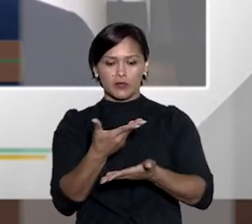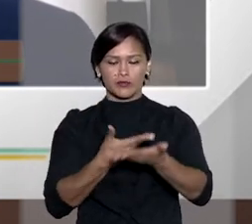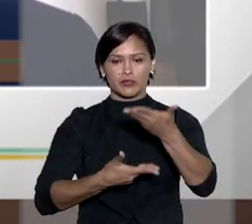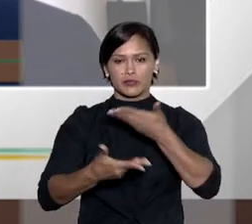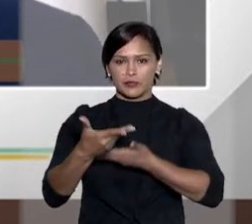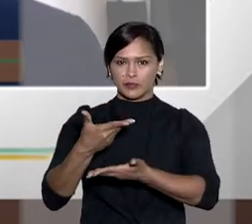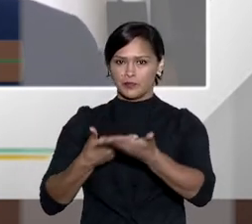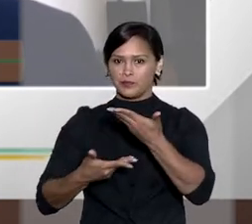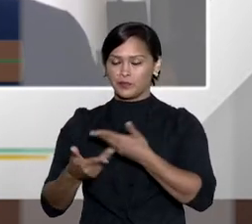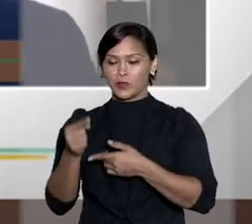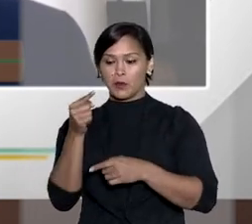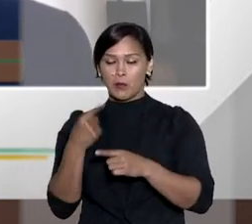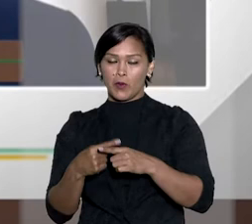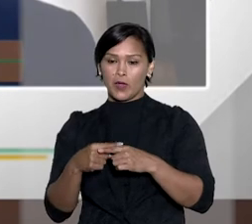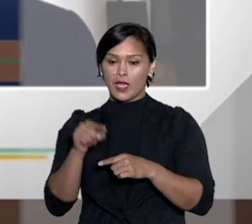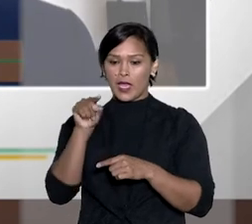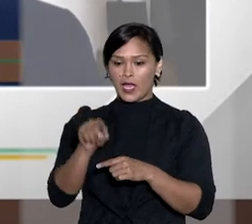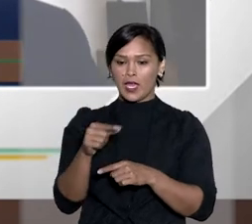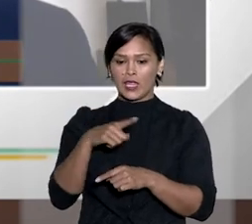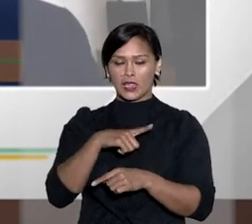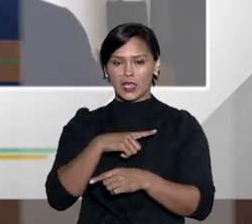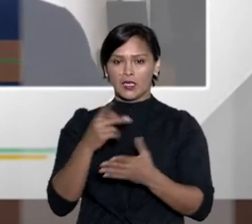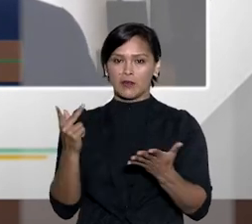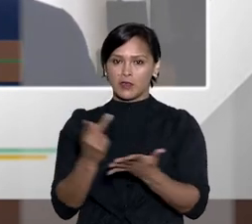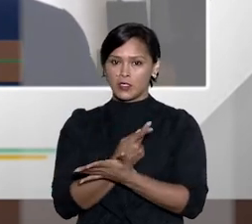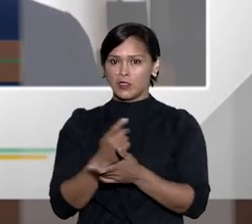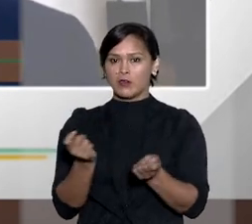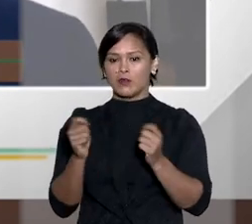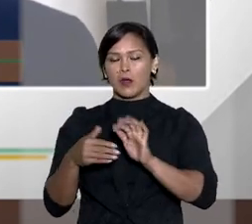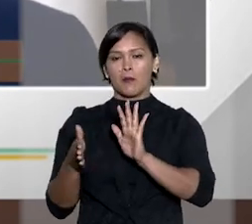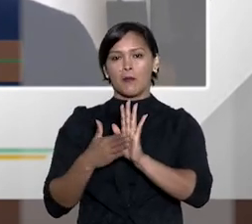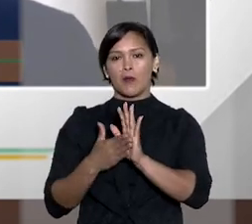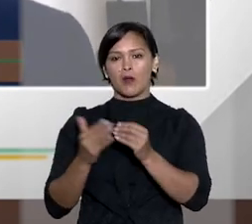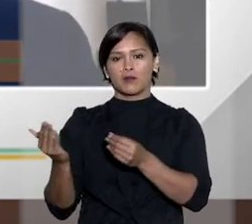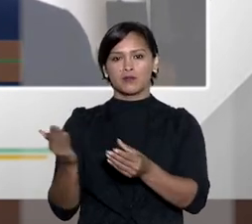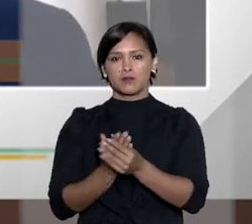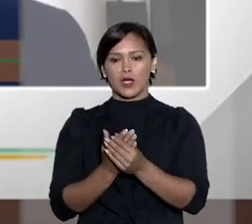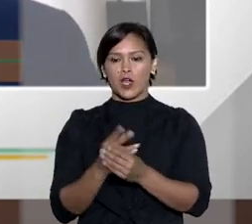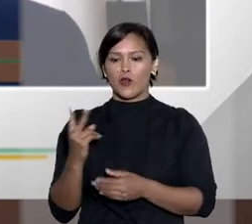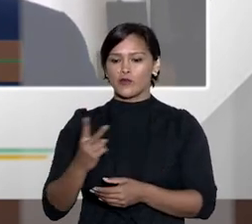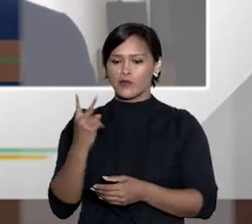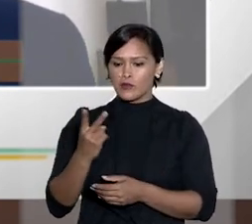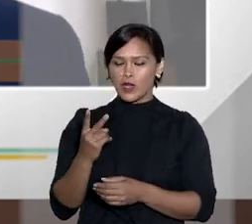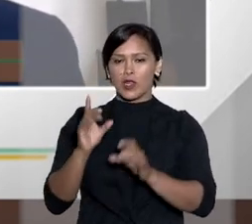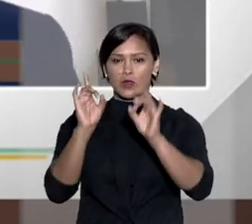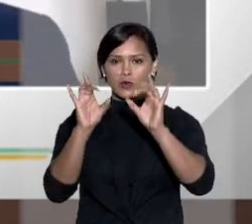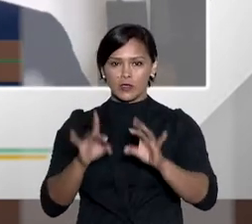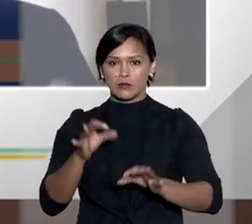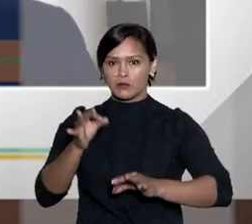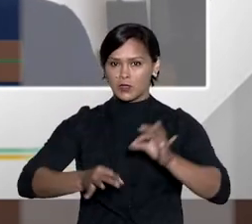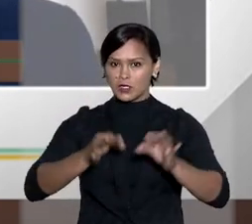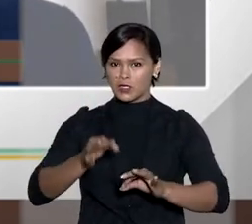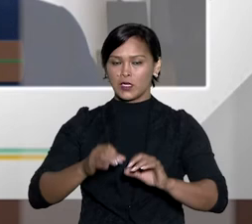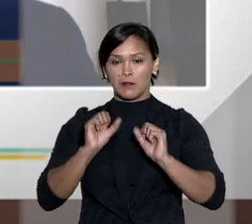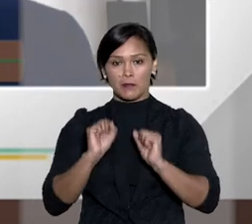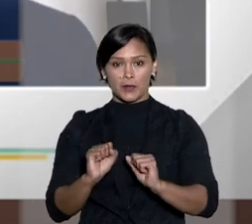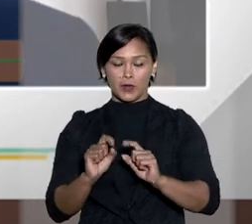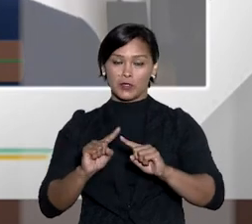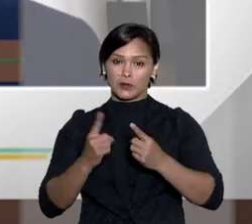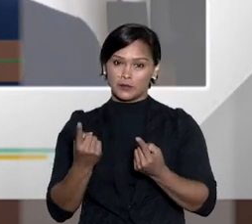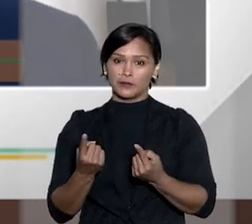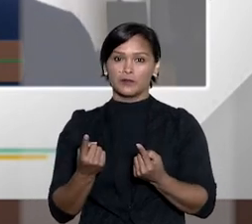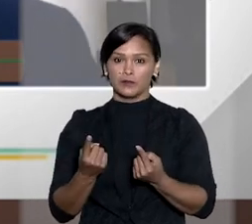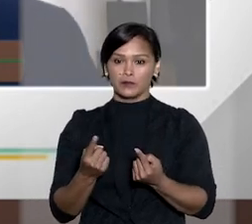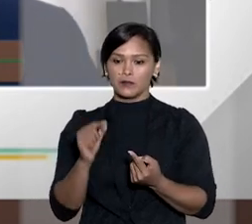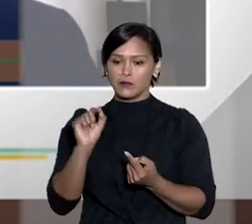hipótese de conciliação ou de transação porque aí você pode propor uma ação de